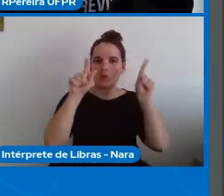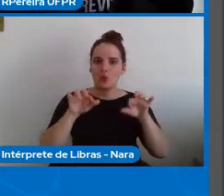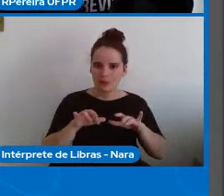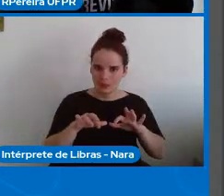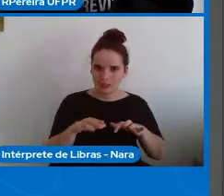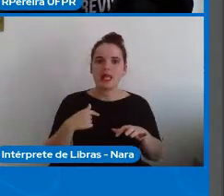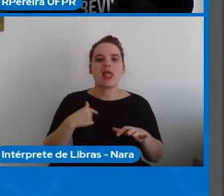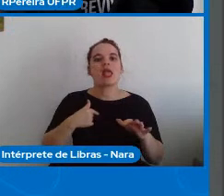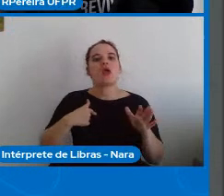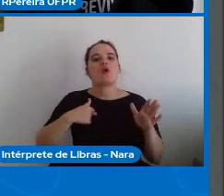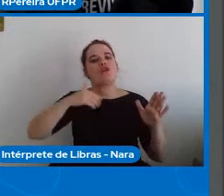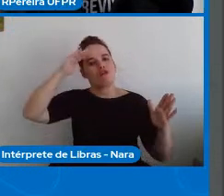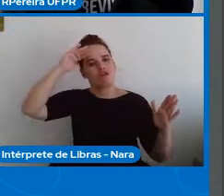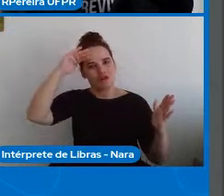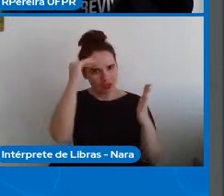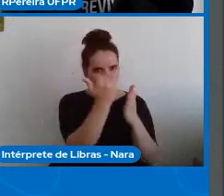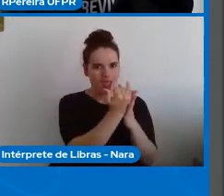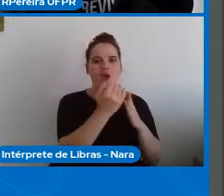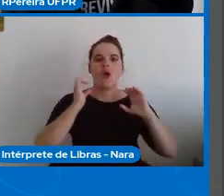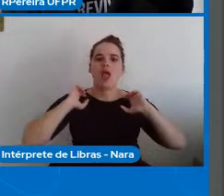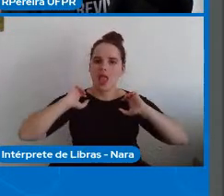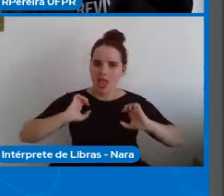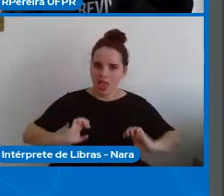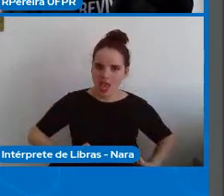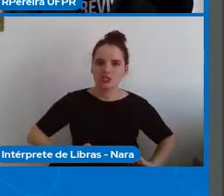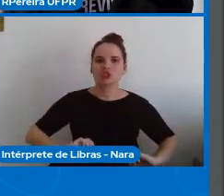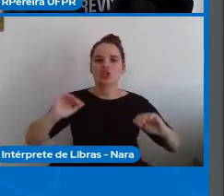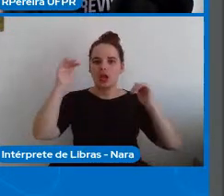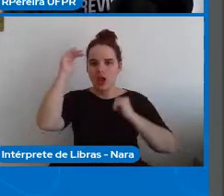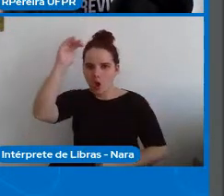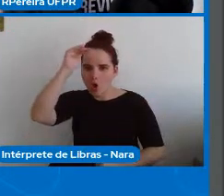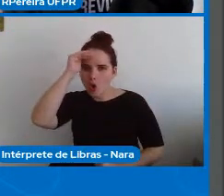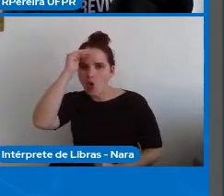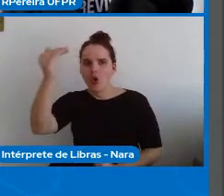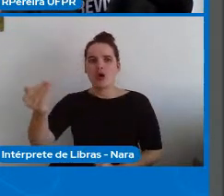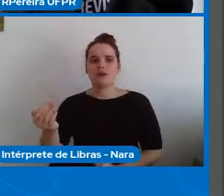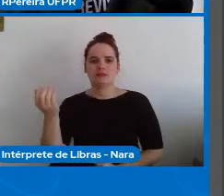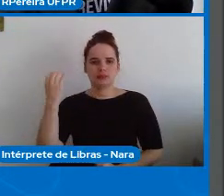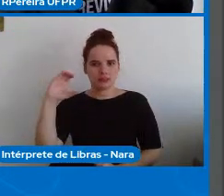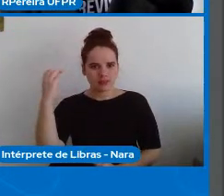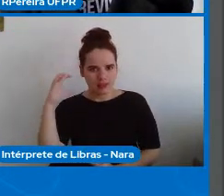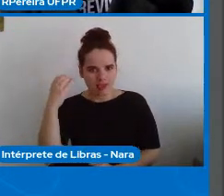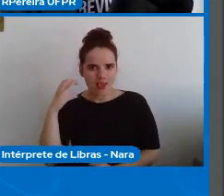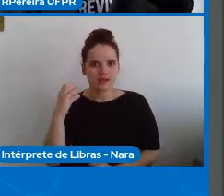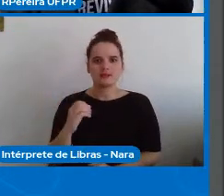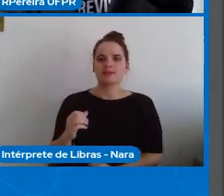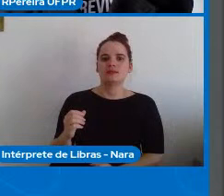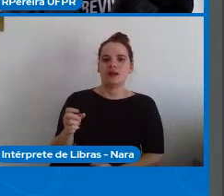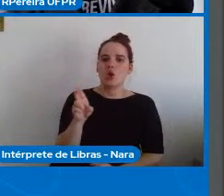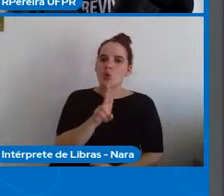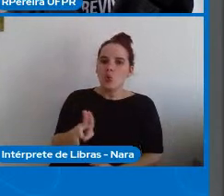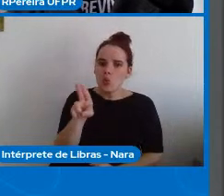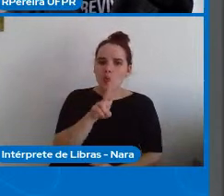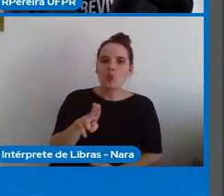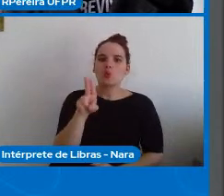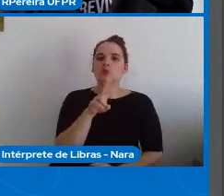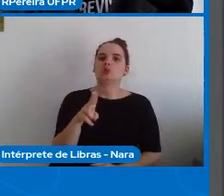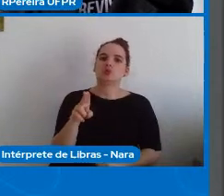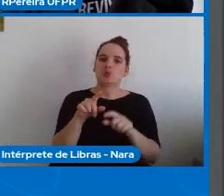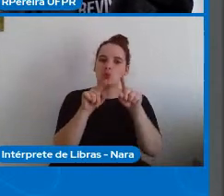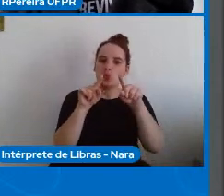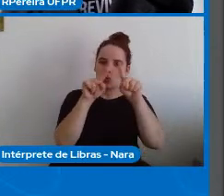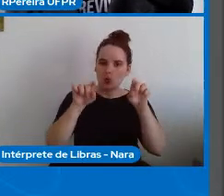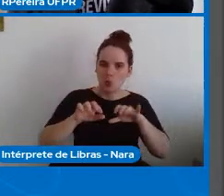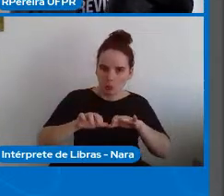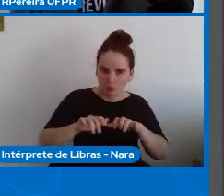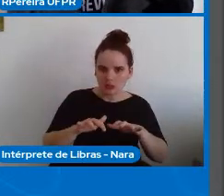preceitos da ética da honra da ciência promovendo o uso desenvolvimento avanço da computação para